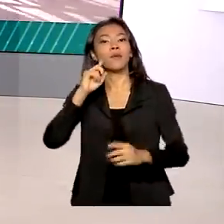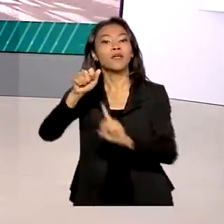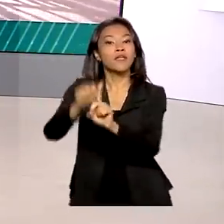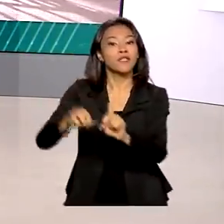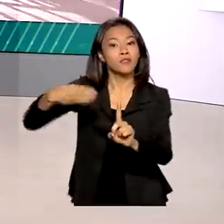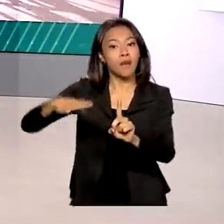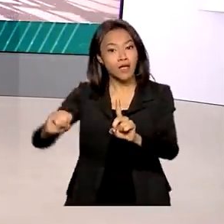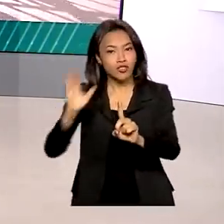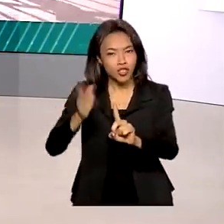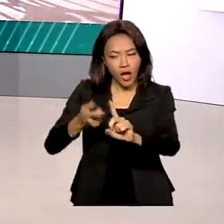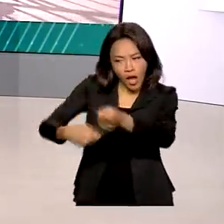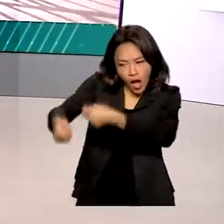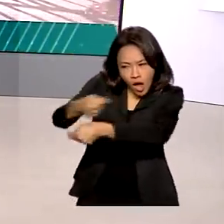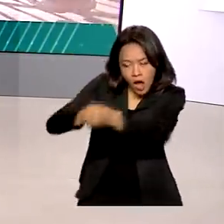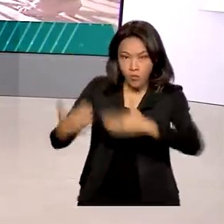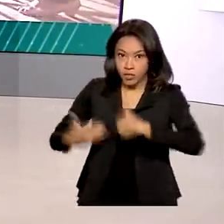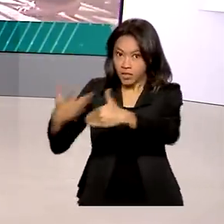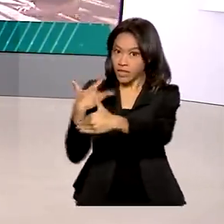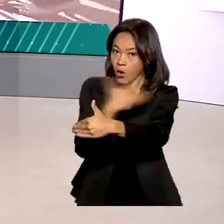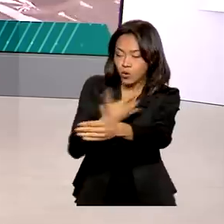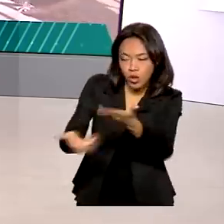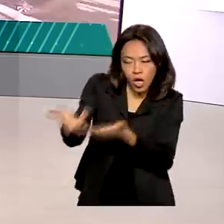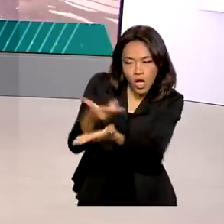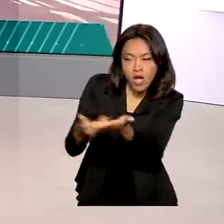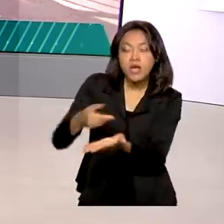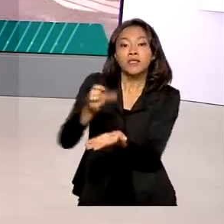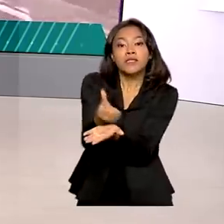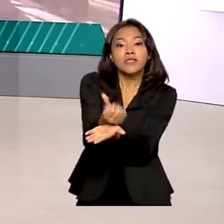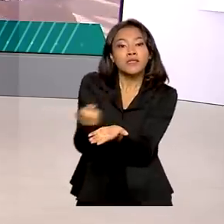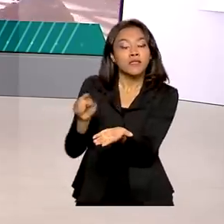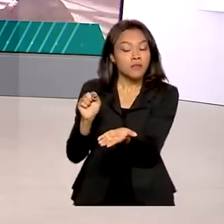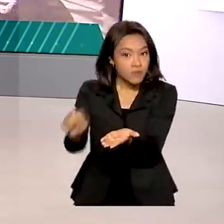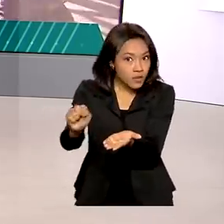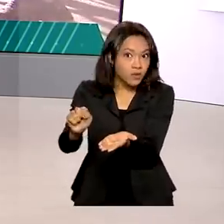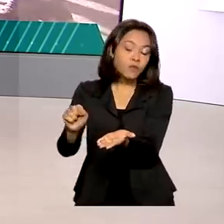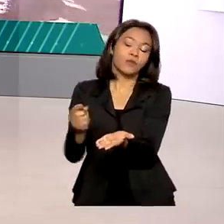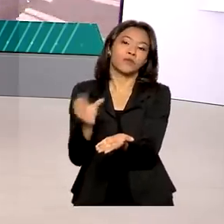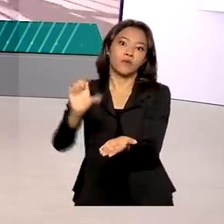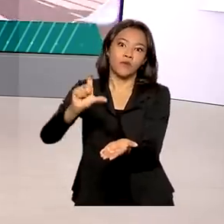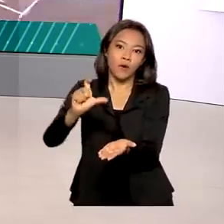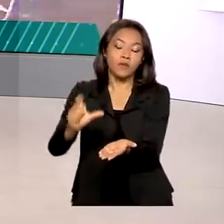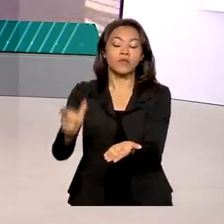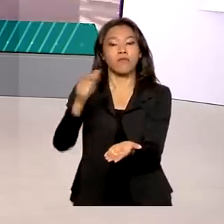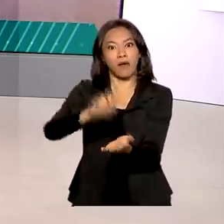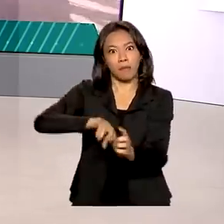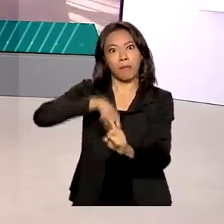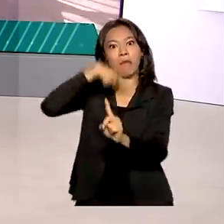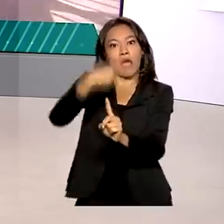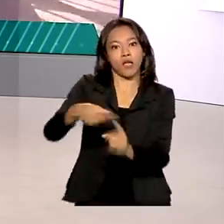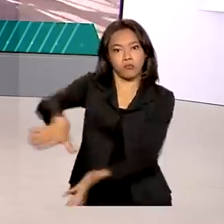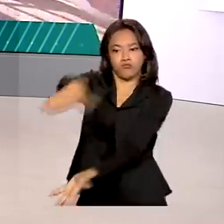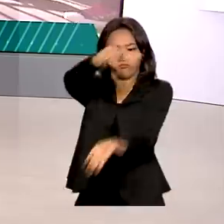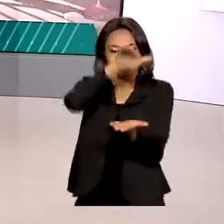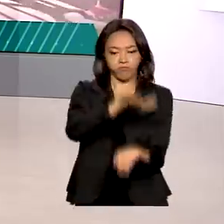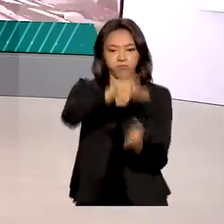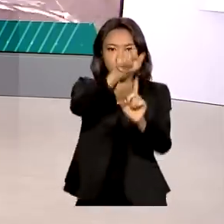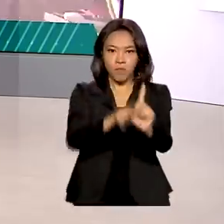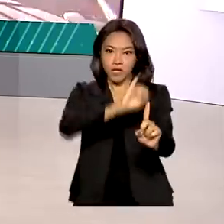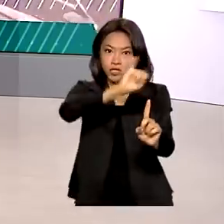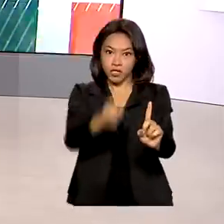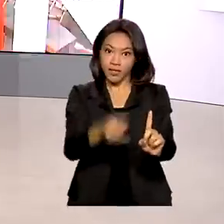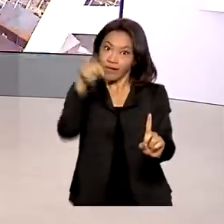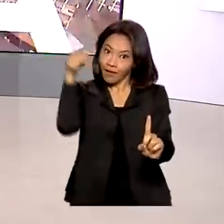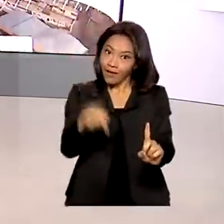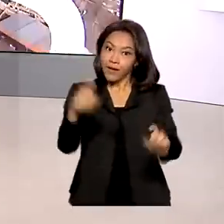farmacêutica 600 mil doses, aumentando a quantidade prevista para este mês de janeiro, quando começa a imunização